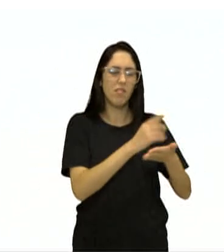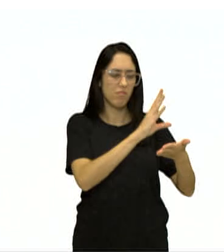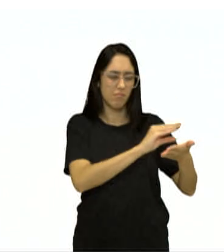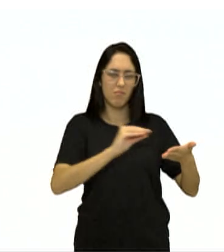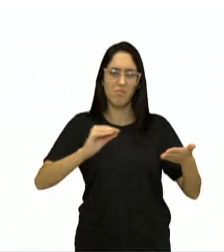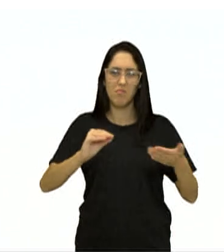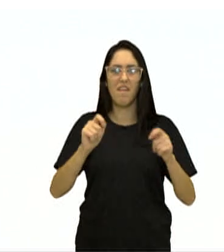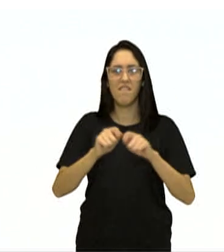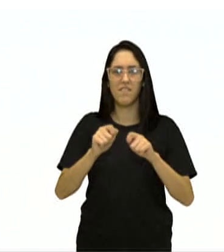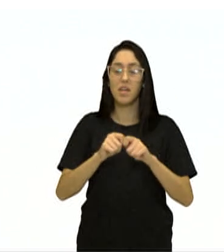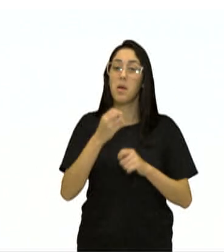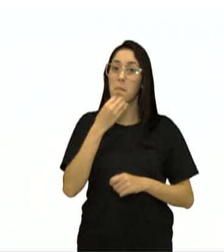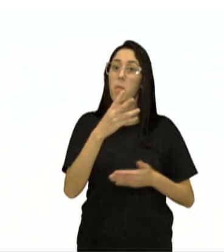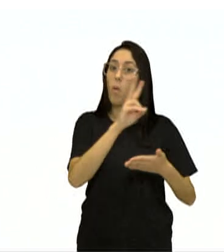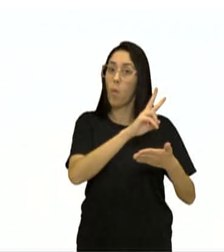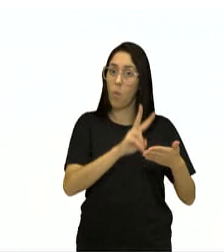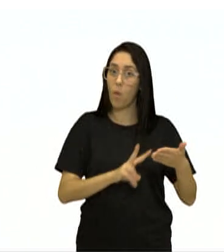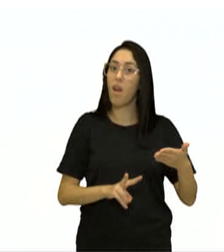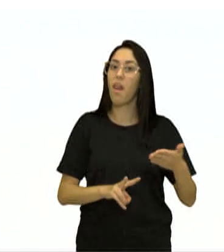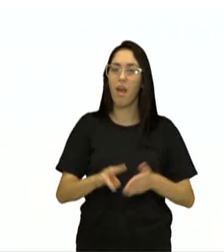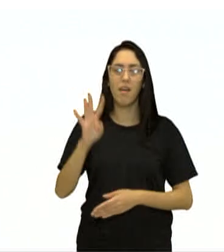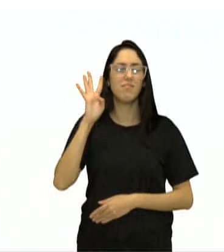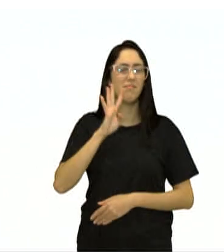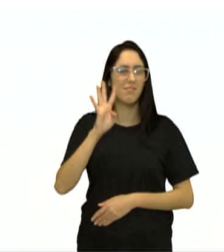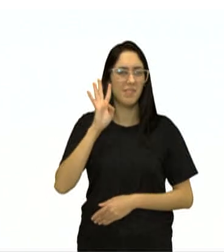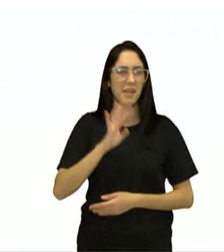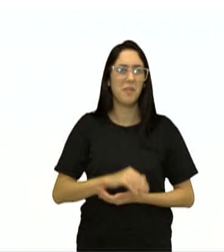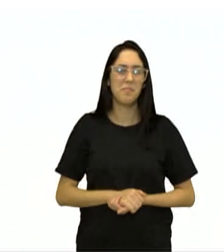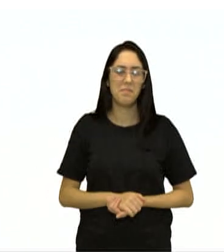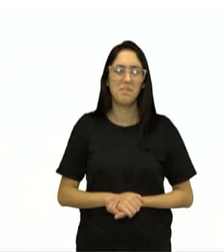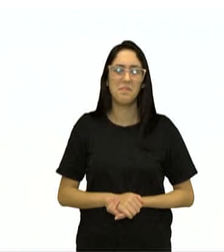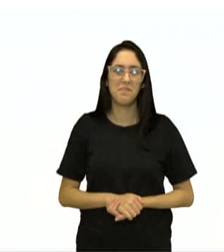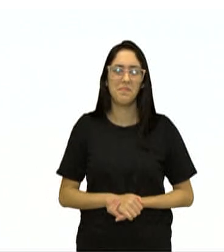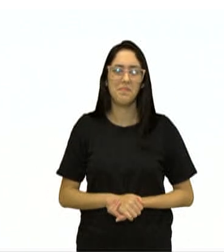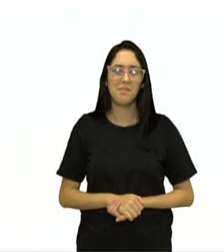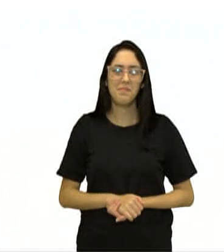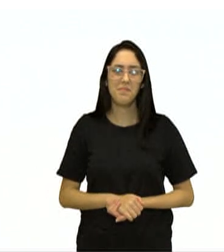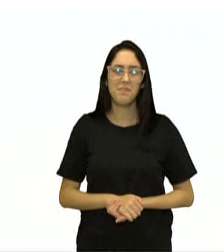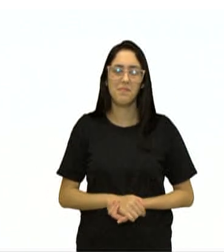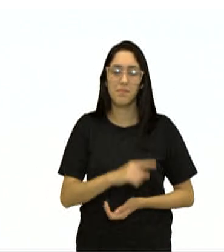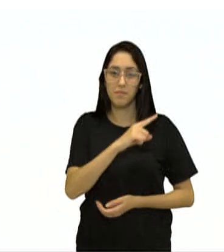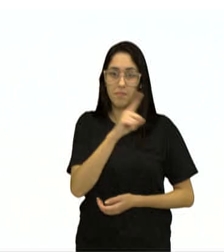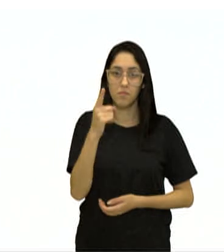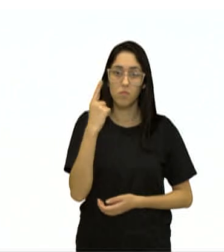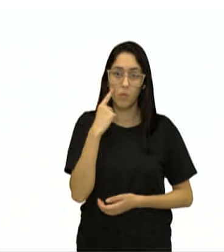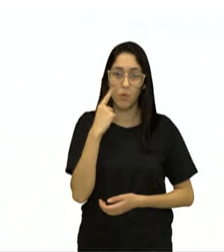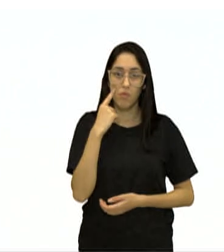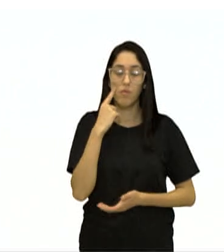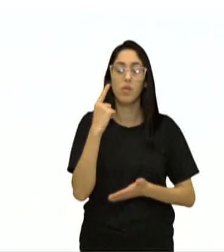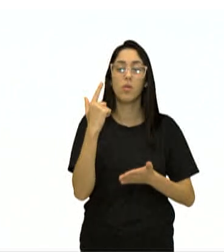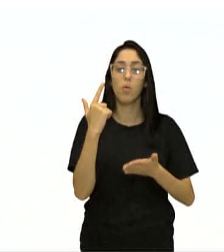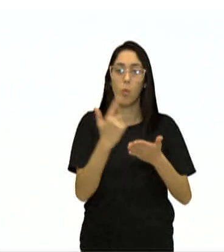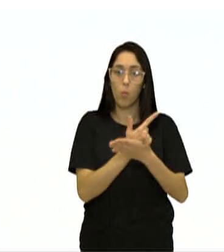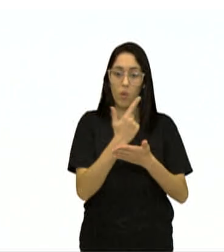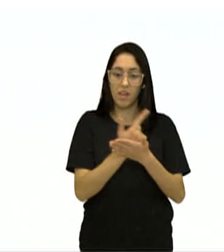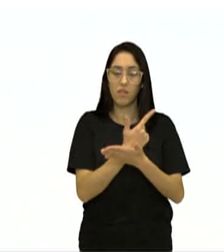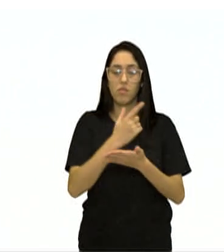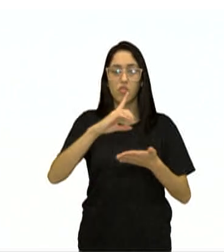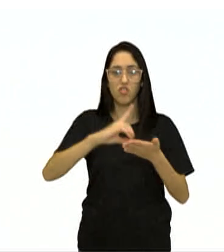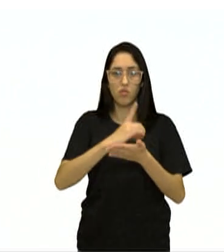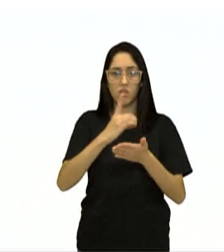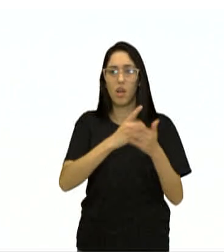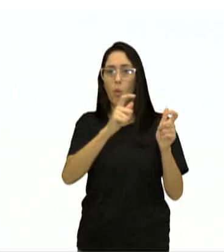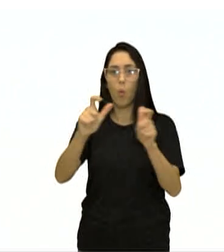a pena a leitura. É muito legal. Vejam que o livro do Dicionário de Lugares